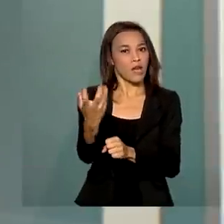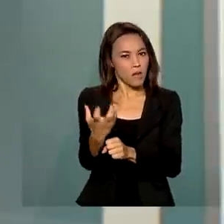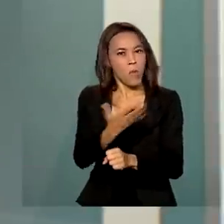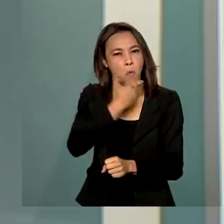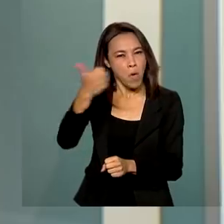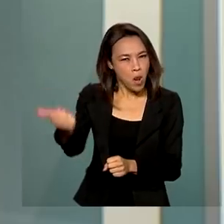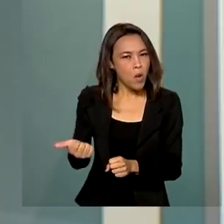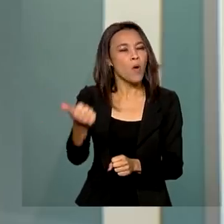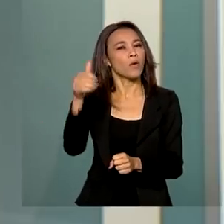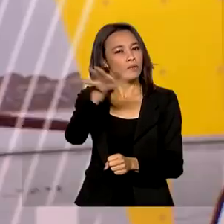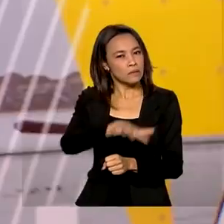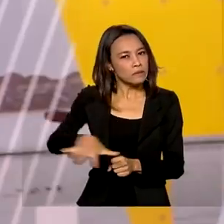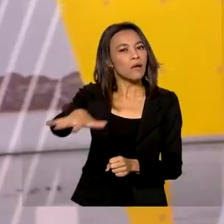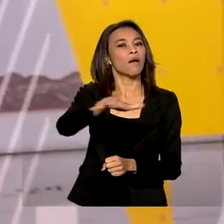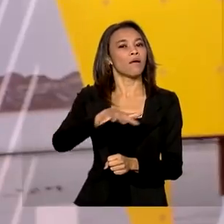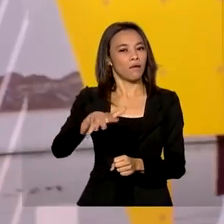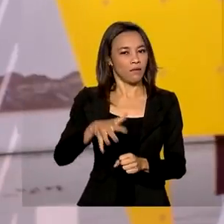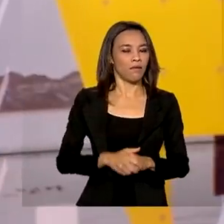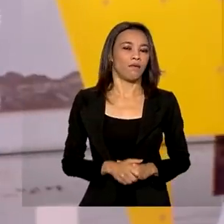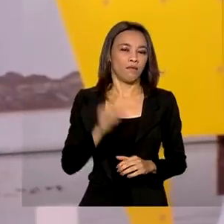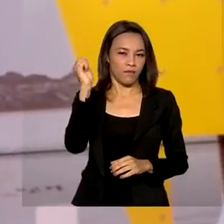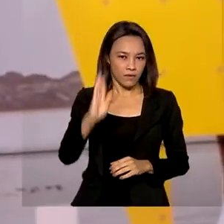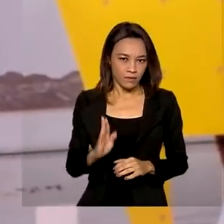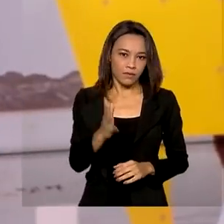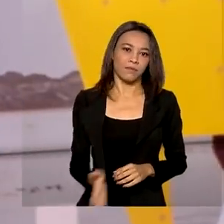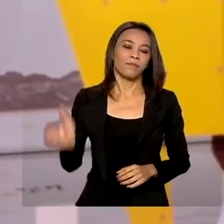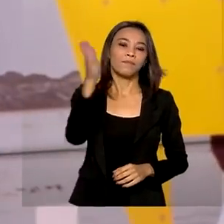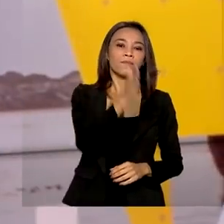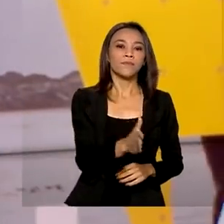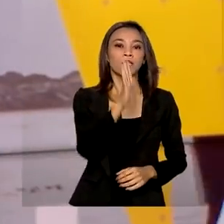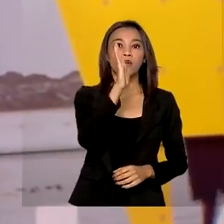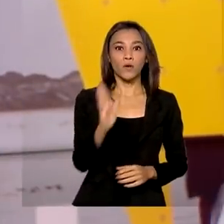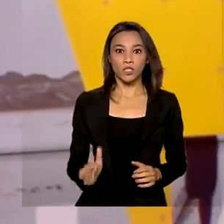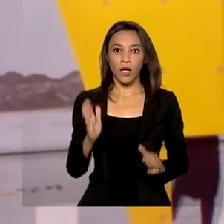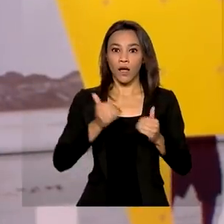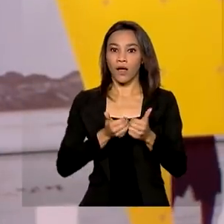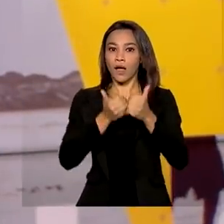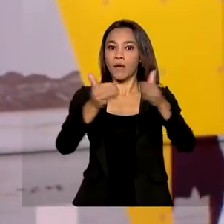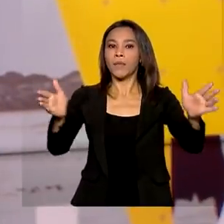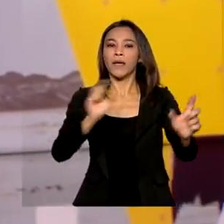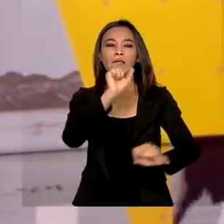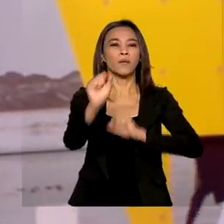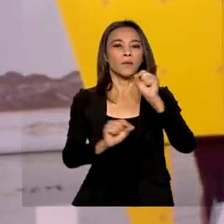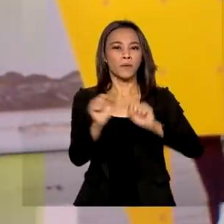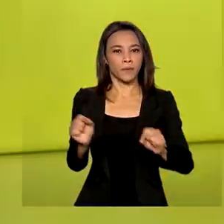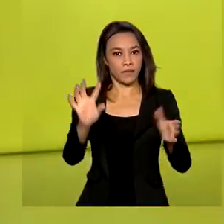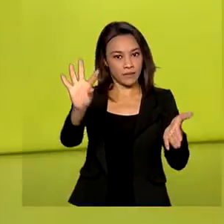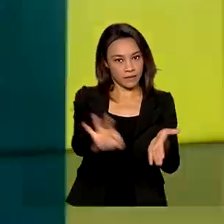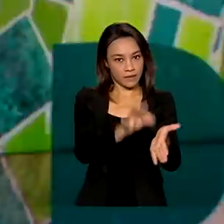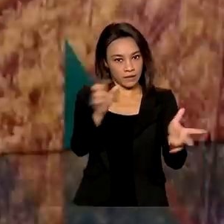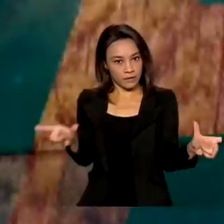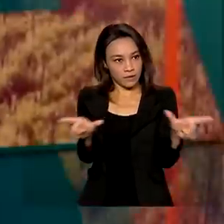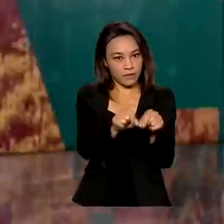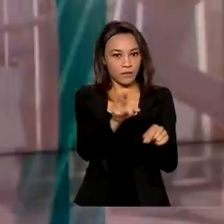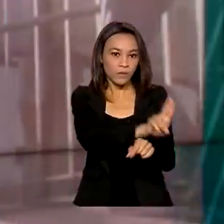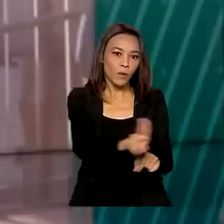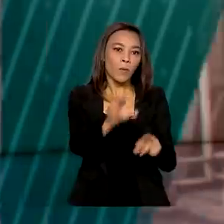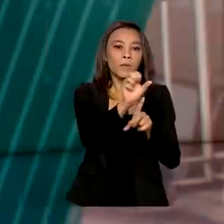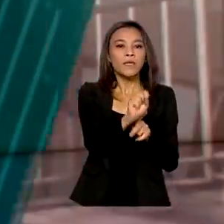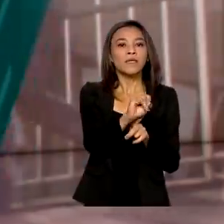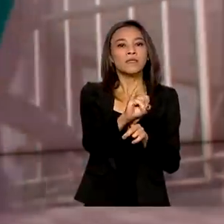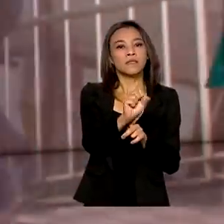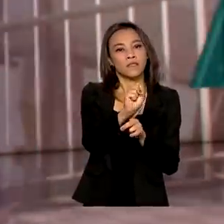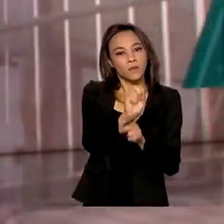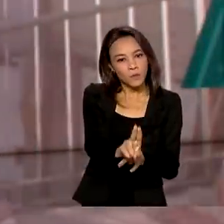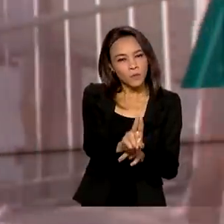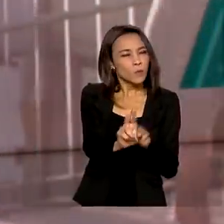agronegócios do Brasil. E estão abertas a partir de hoje as inscrições para o Sistema de Seleção Unificada. O Sisu